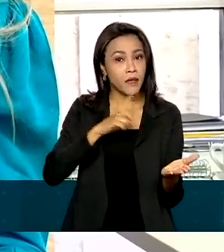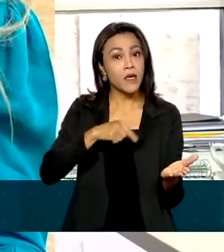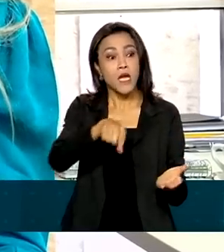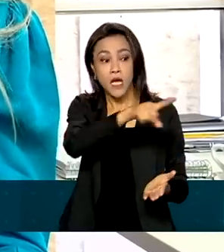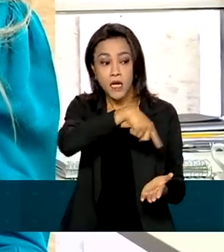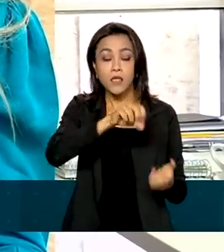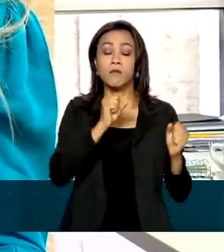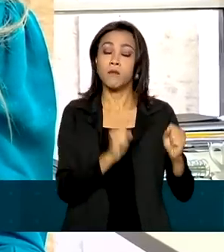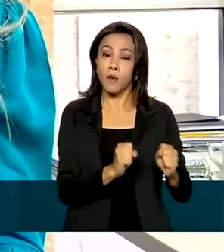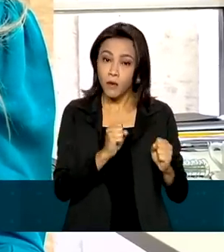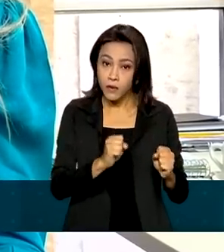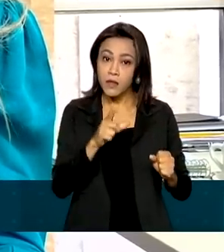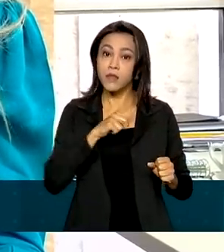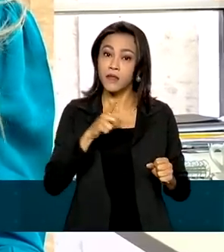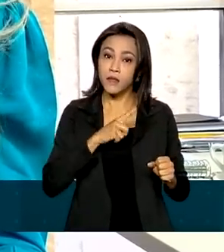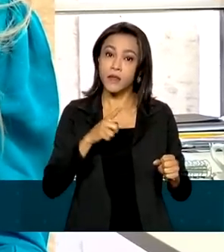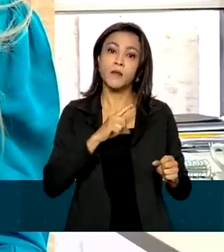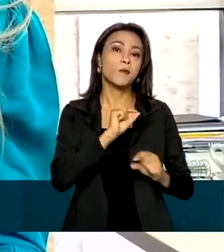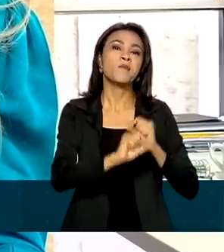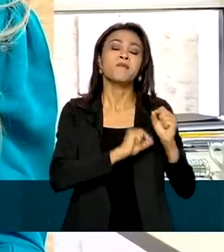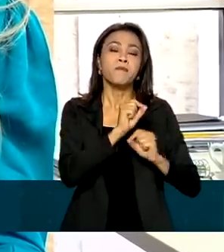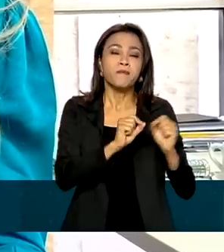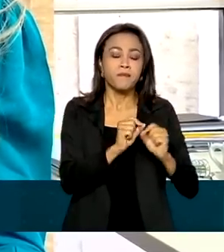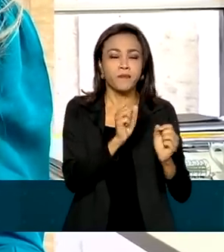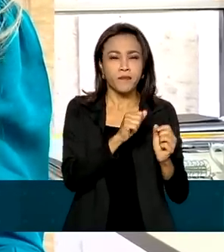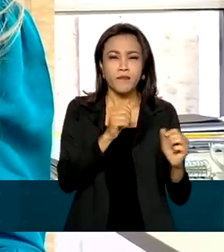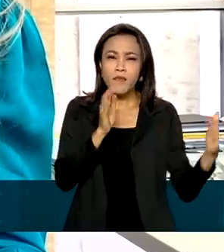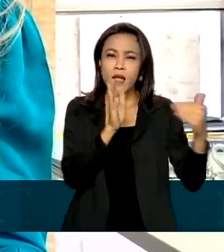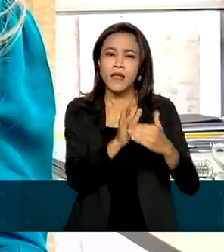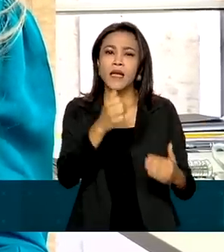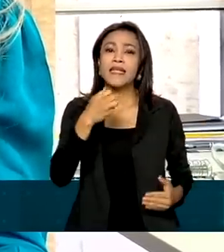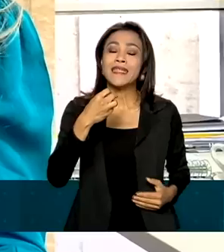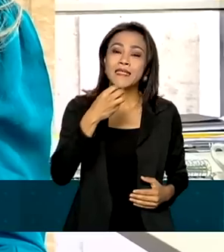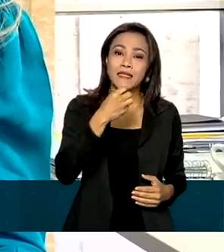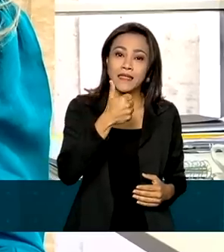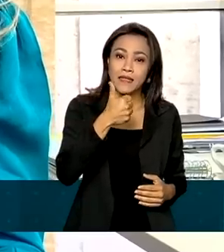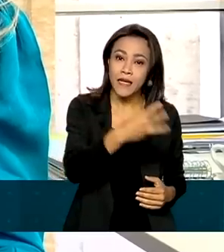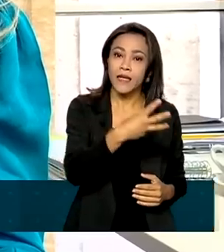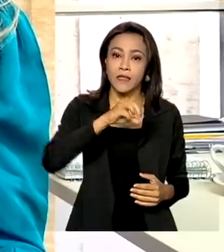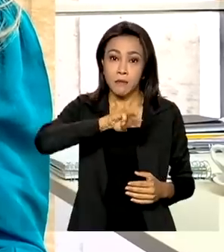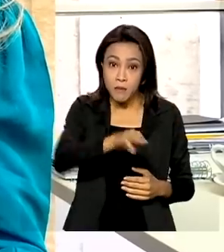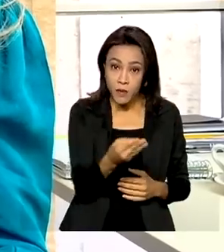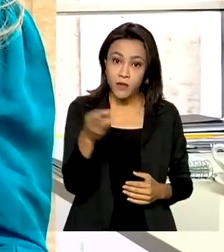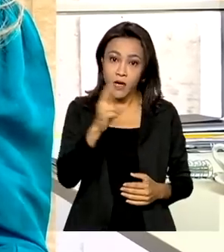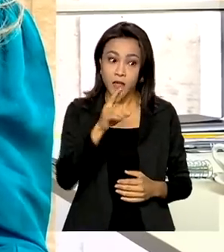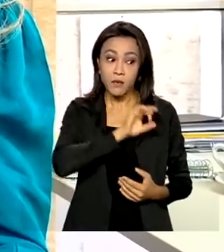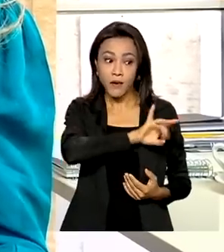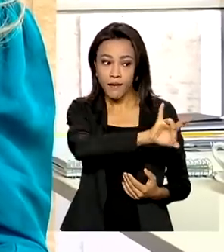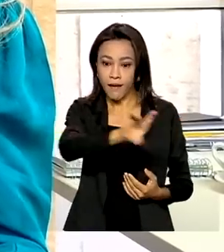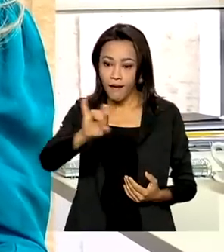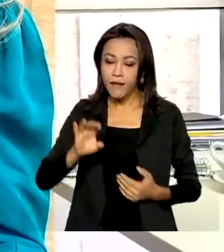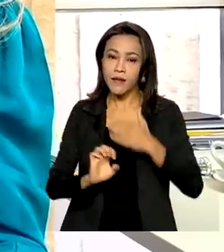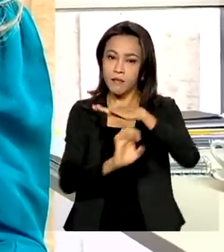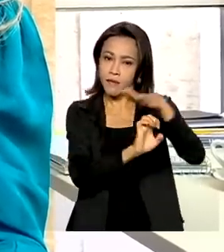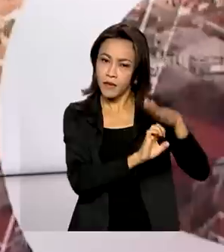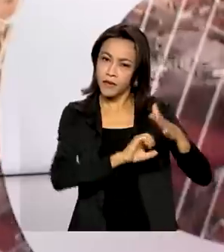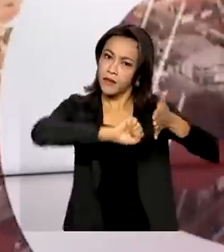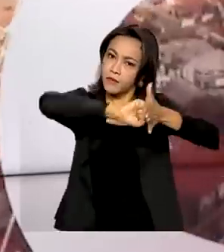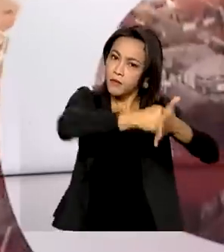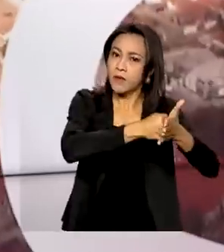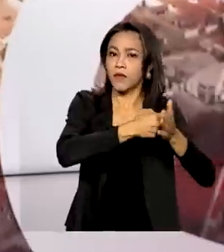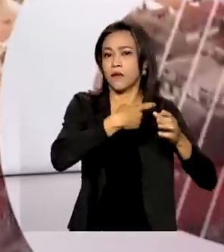sofrer ao final do processo administrativo uma multa no valor de até 13 milhões de reais por empresa, além da suspensão dos serviços.